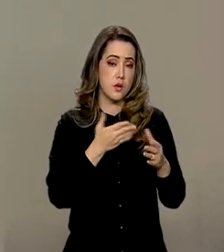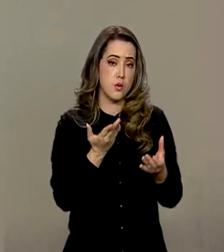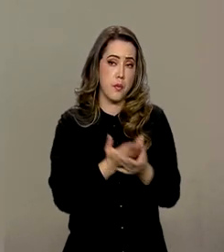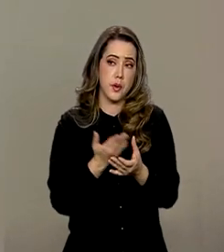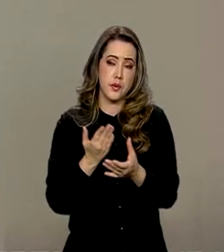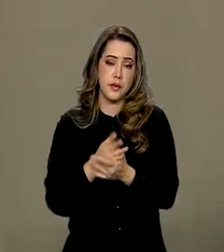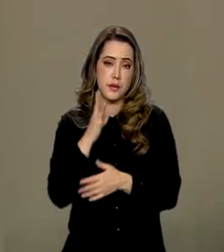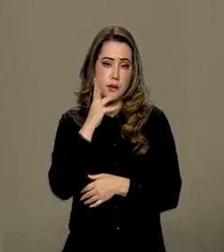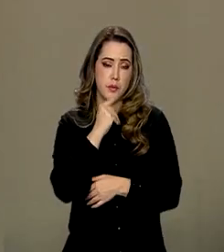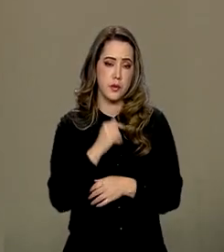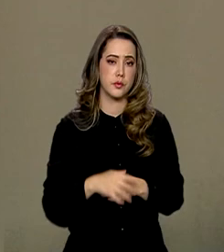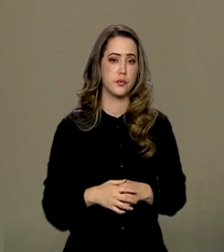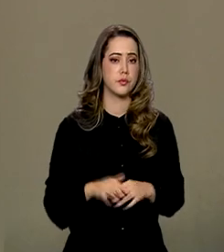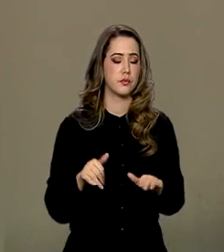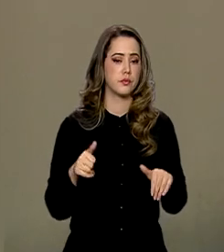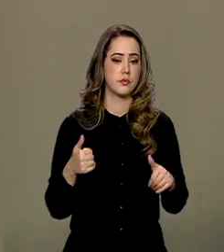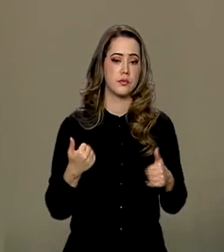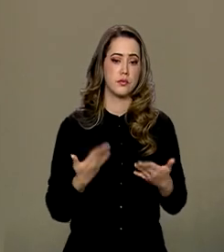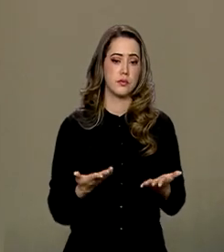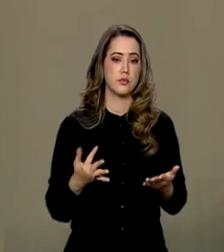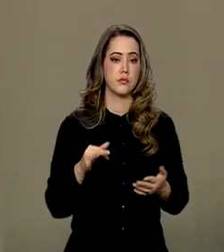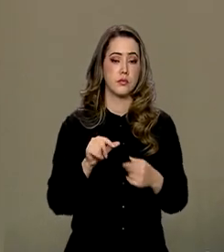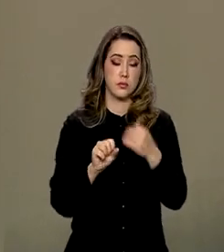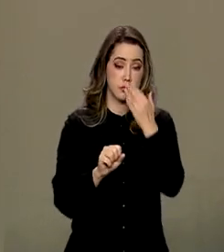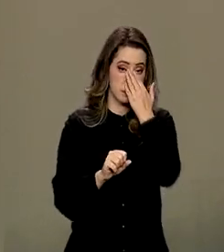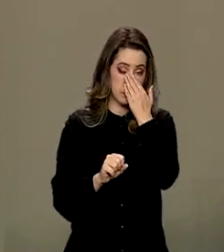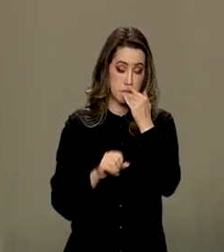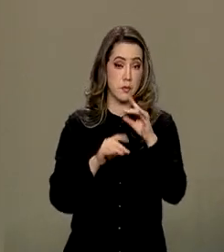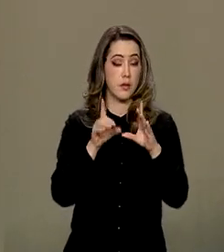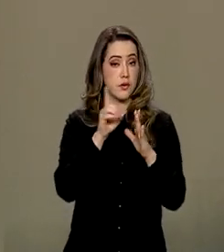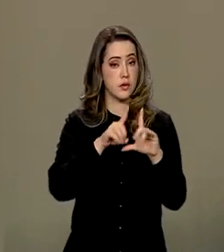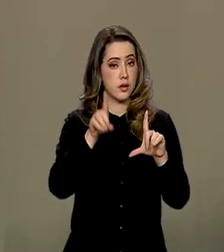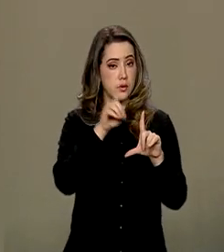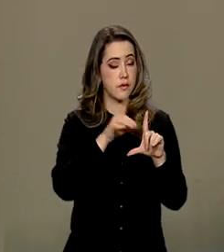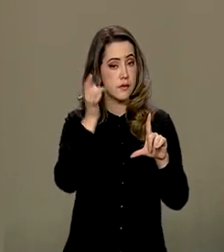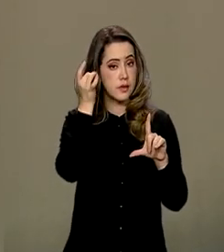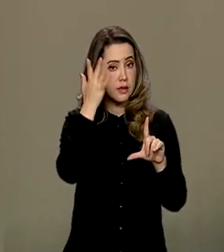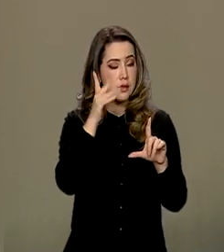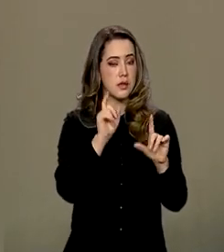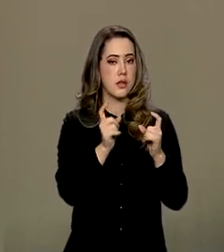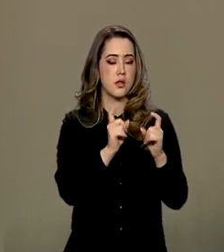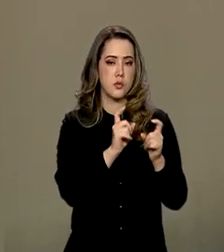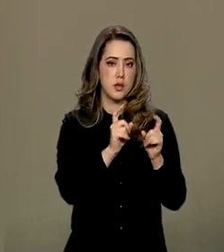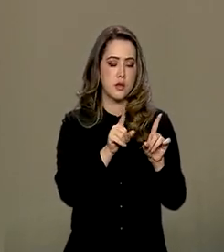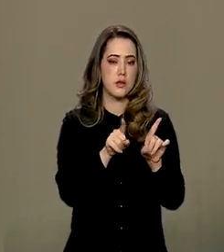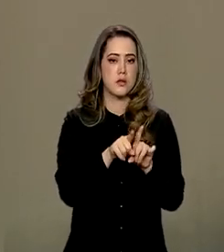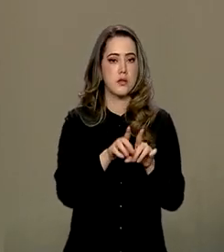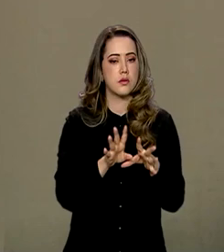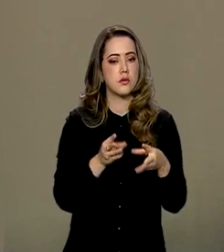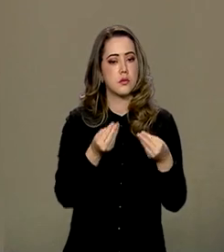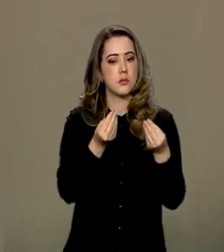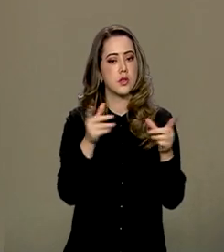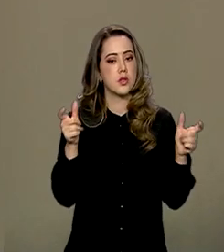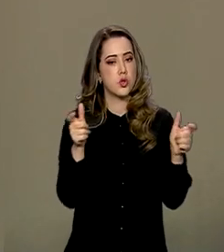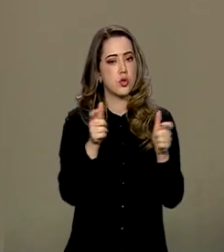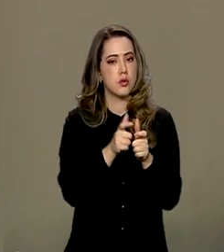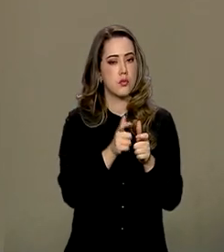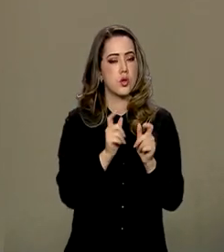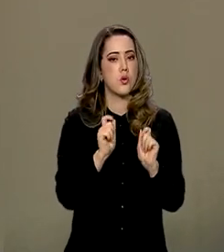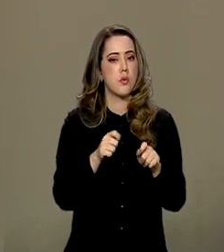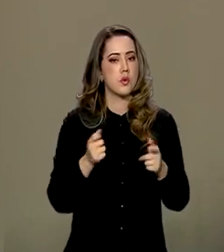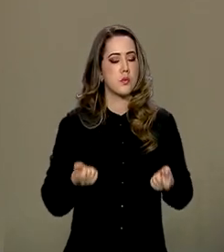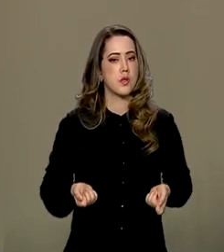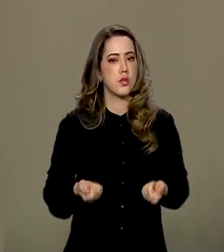enfim. Então, o FGTS digital vai facilitar muito a gestão, vai trazer redução de custos para as